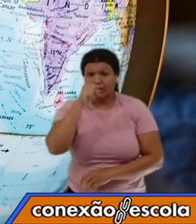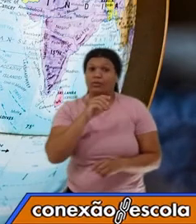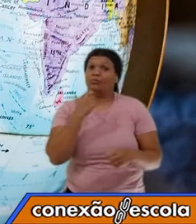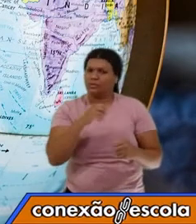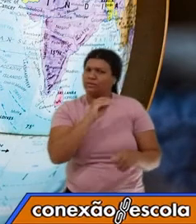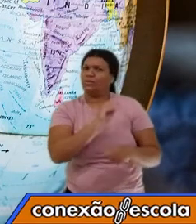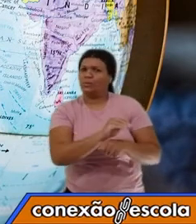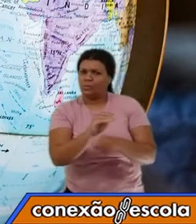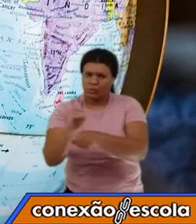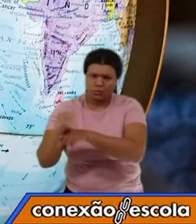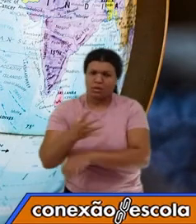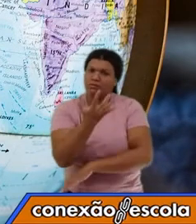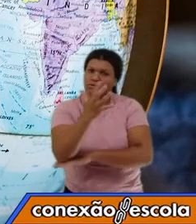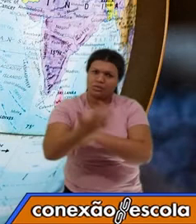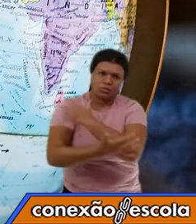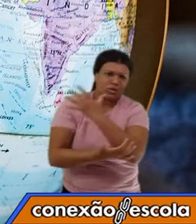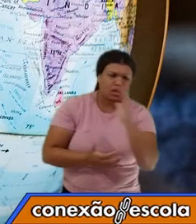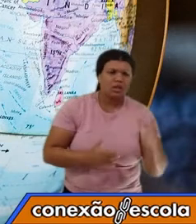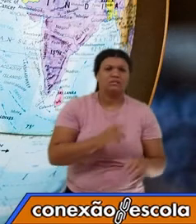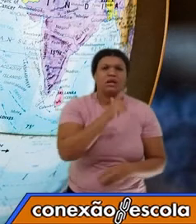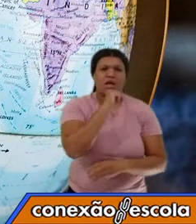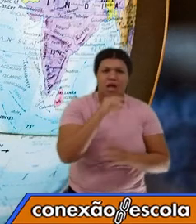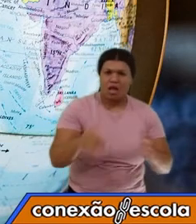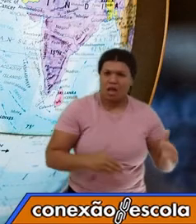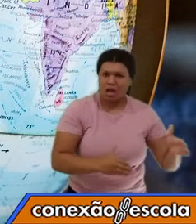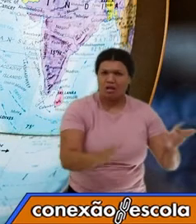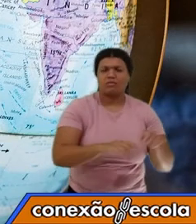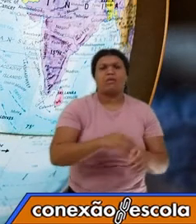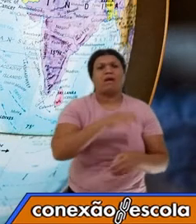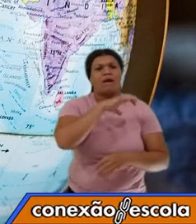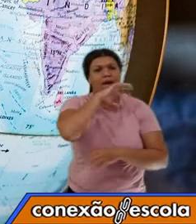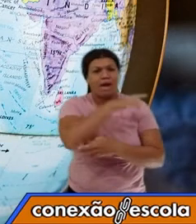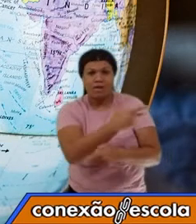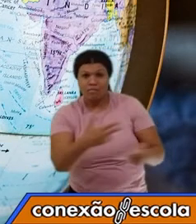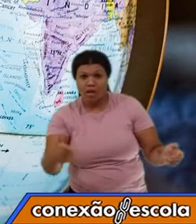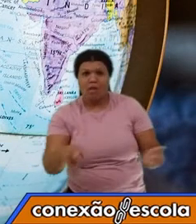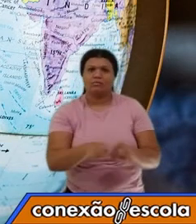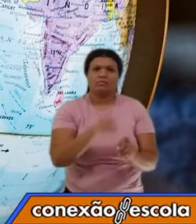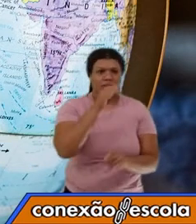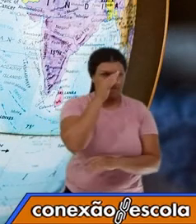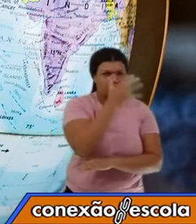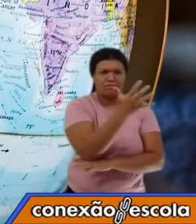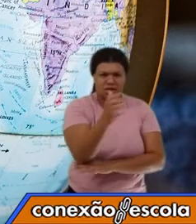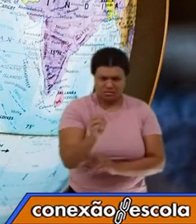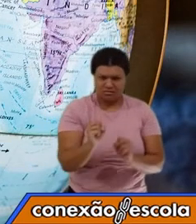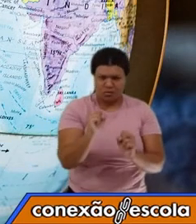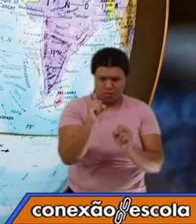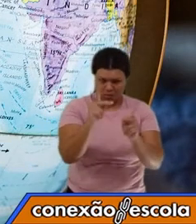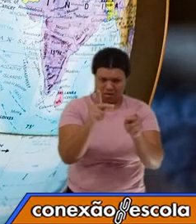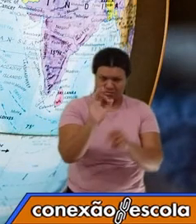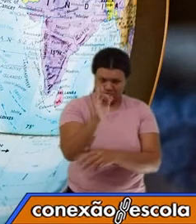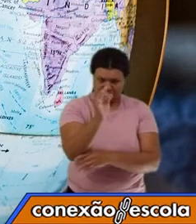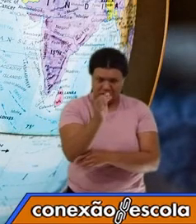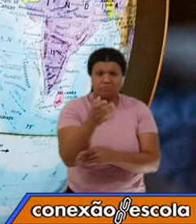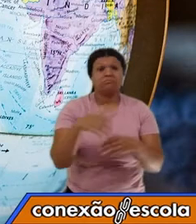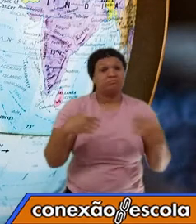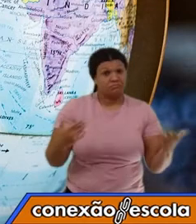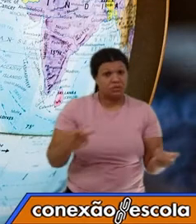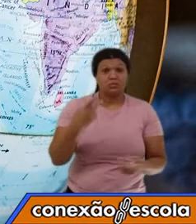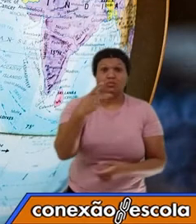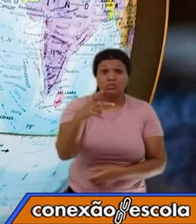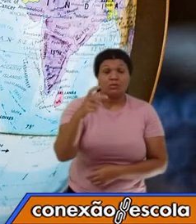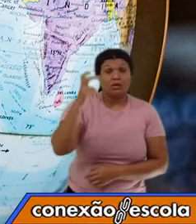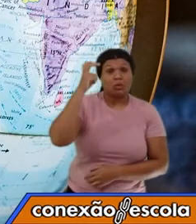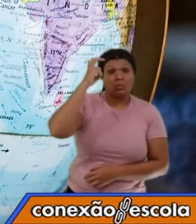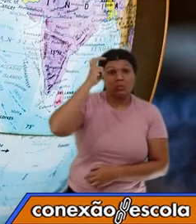cuidar das águas, dos animais e das plantas, não é? Isso porque a sua cultura te ensinou a fazer assim,